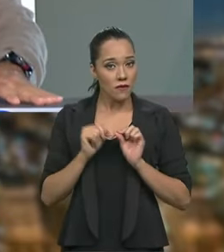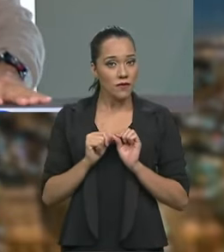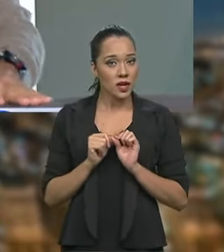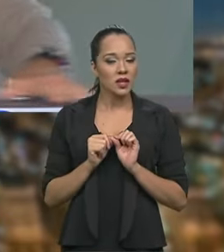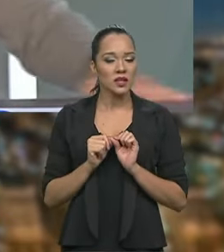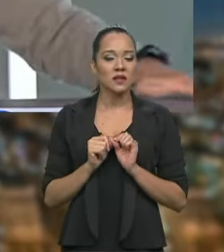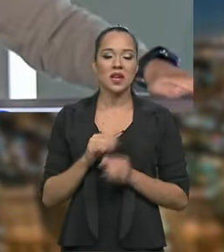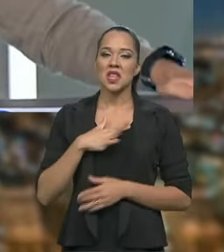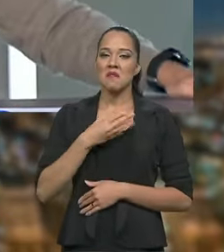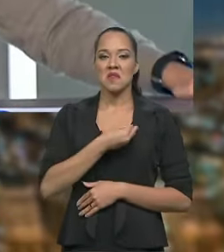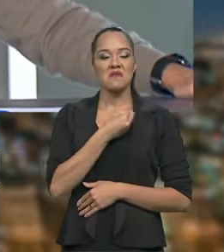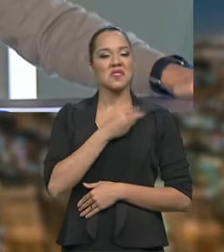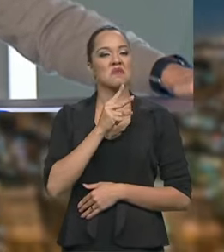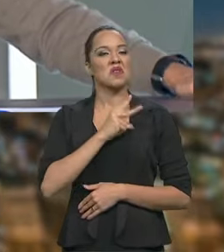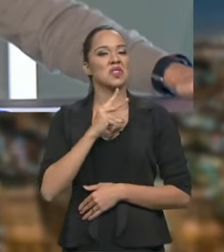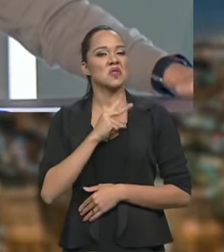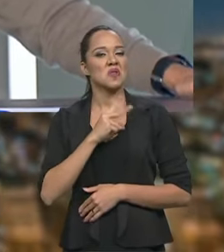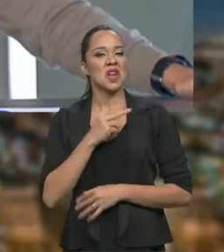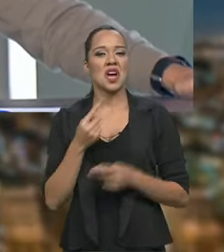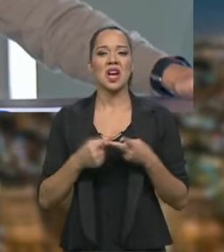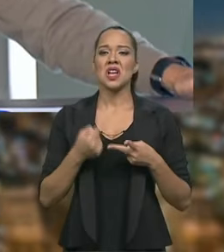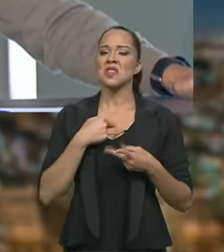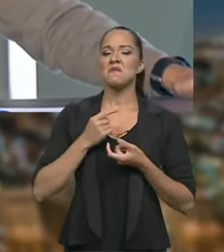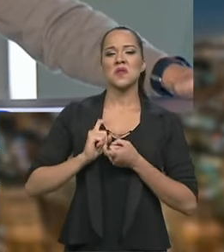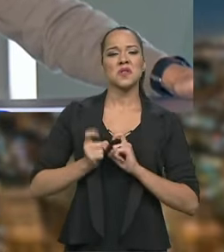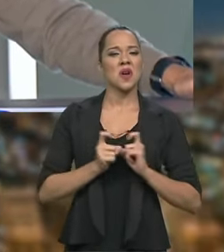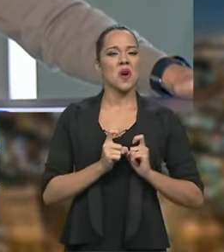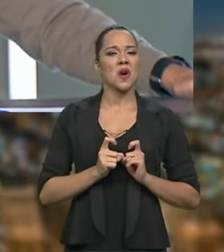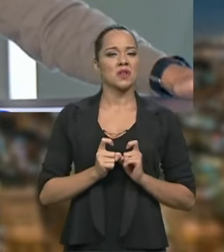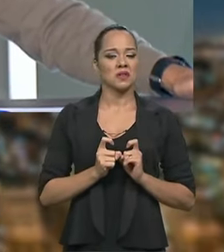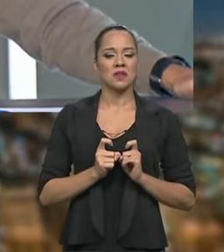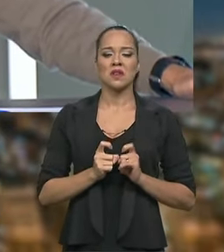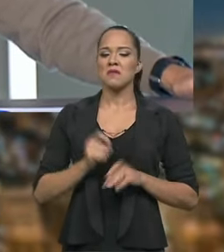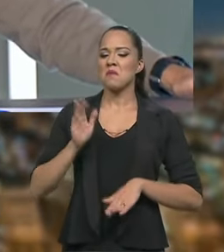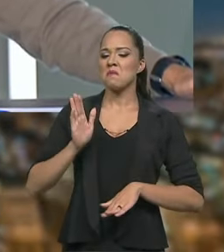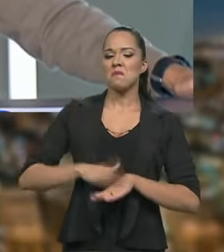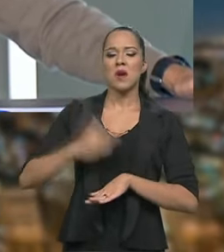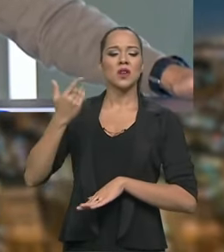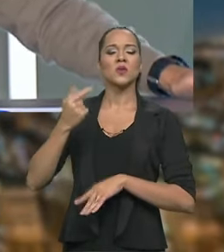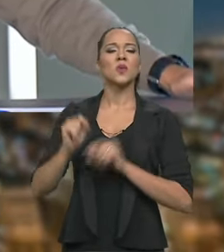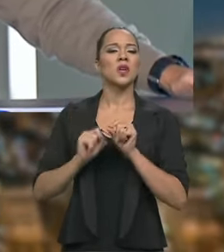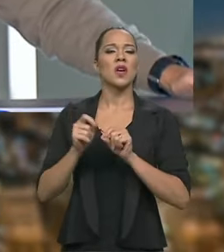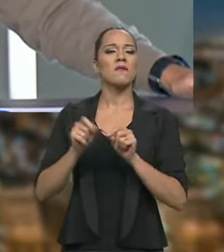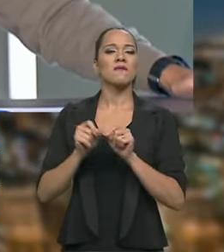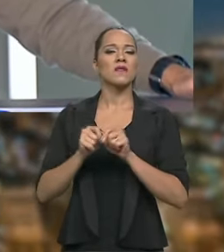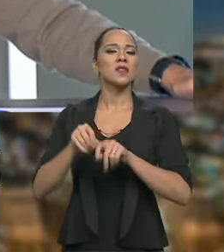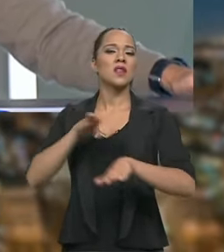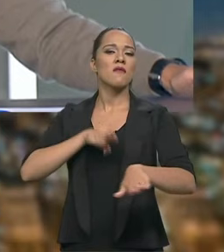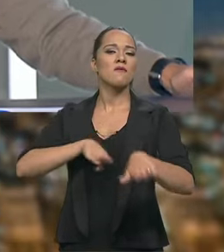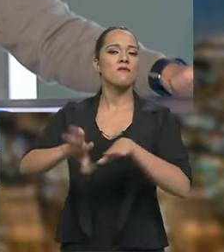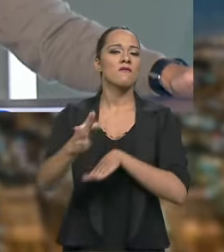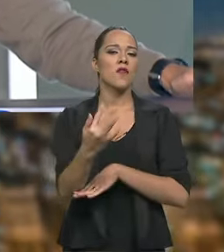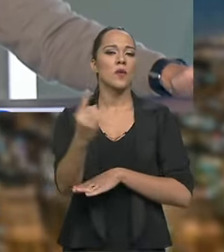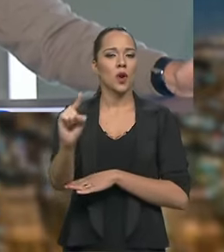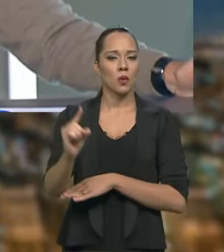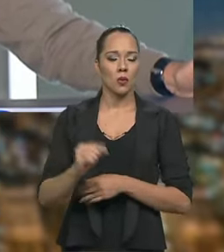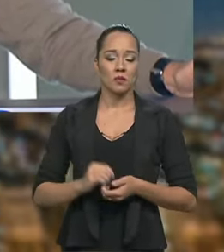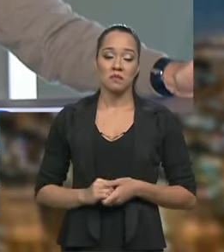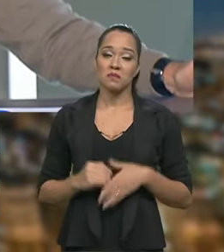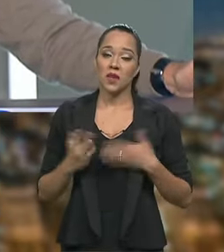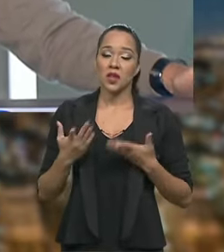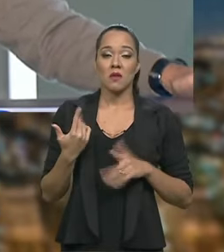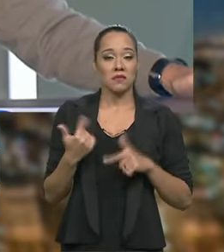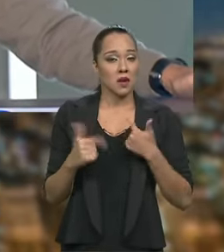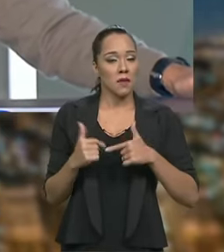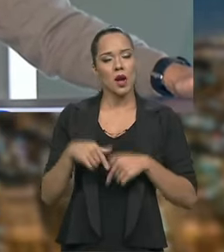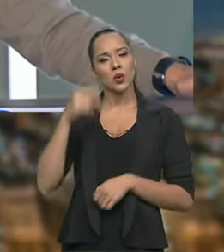na minha vida privada, no meu negócio, eu acho que foi muito mais do que eu fiz na Fórmula 1. Entende? Então, trabalho